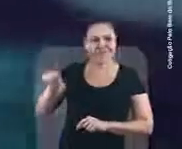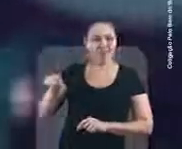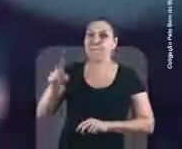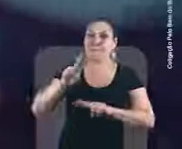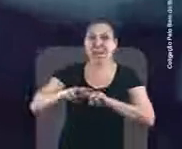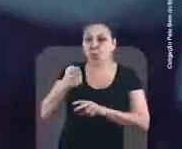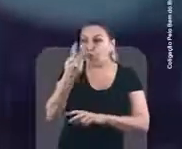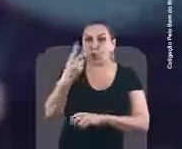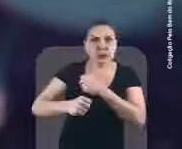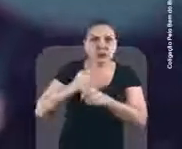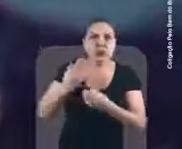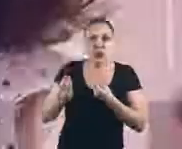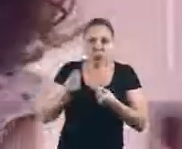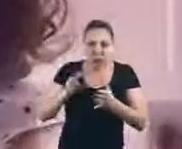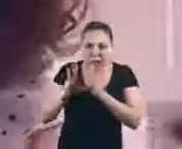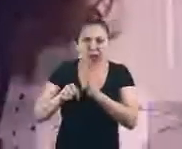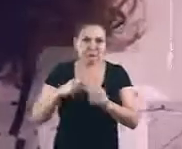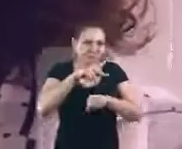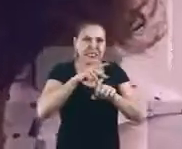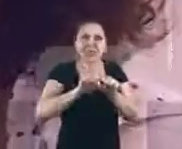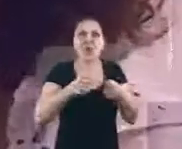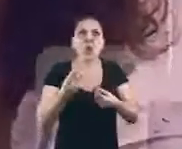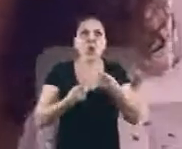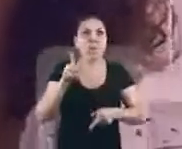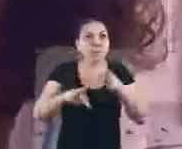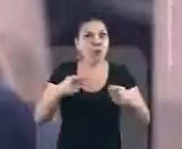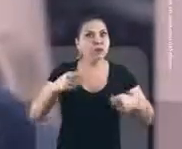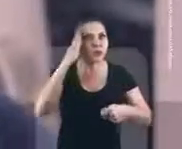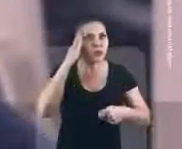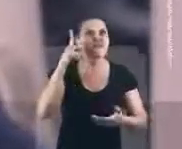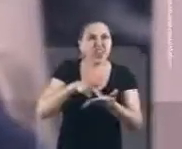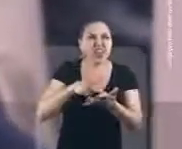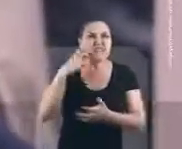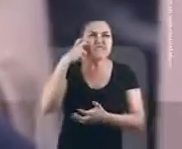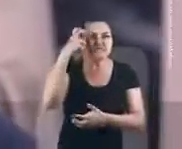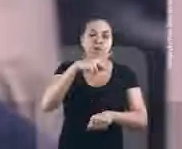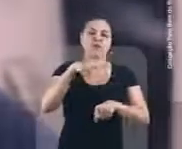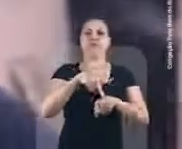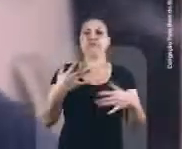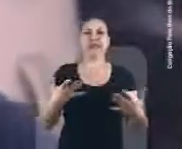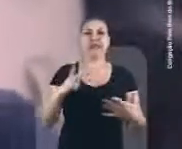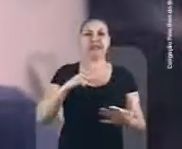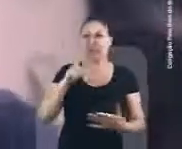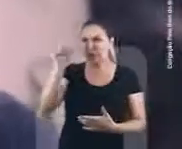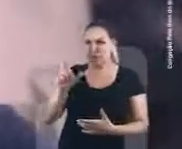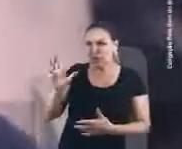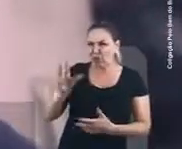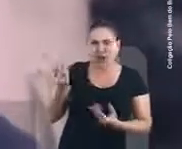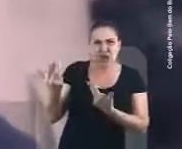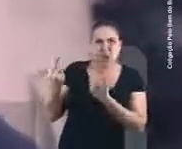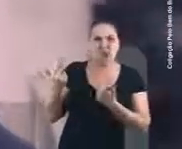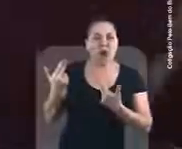pessoa que rouba, que deixa a nação do jeito que deixou. O povo precisa saber da verdade. E é vergonhoso para o país ter um cara como ele